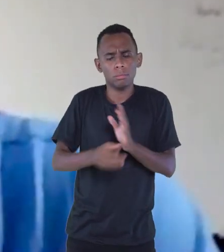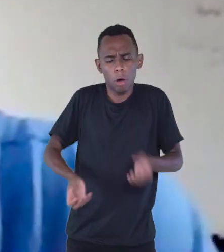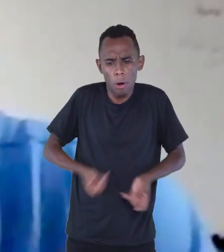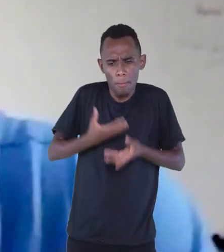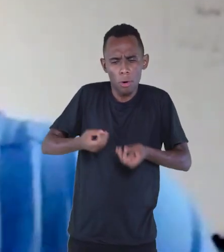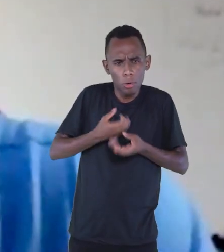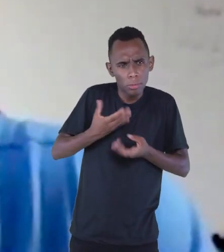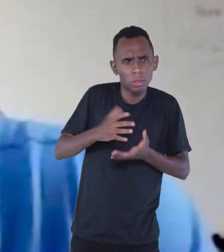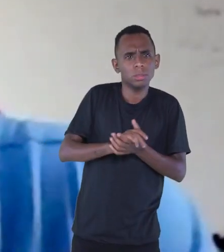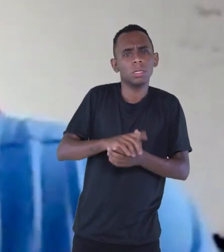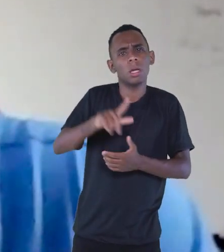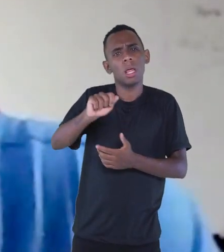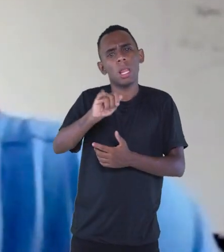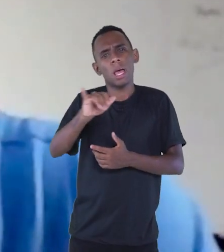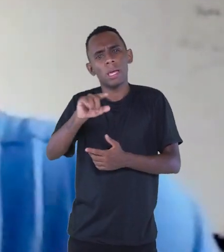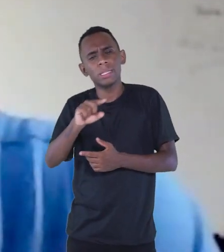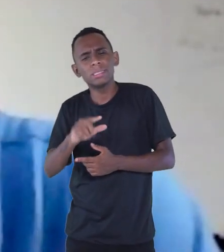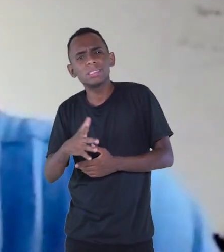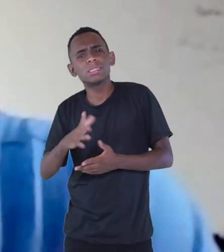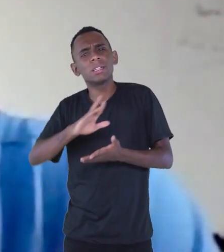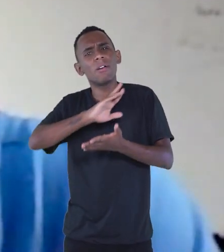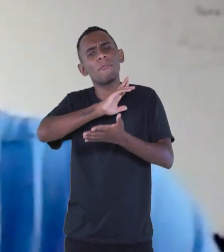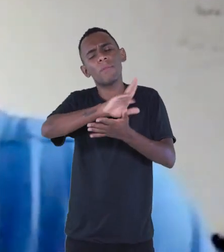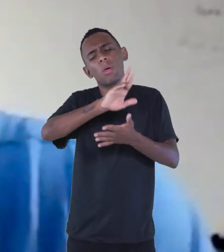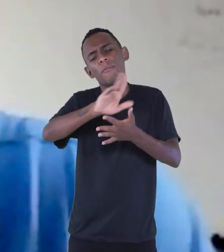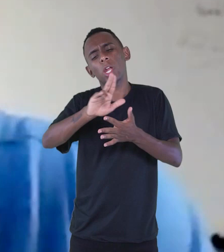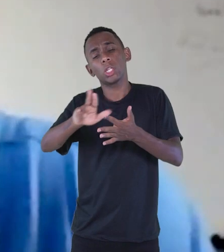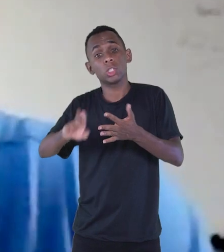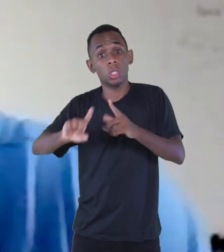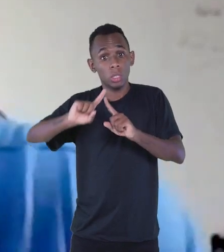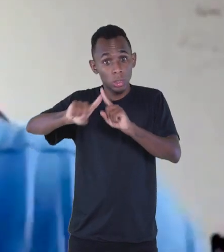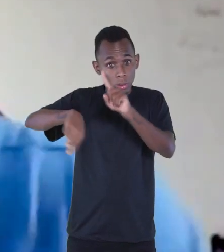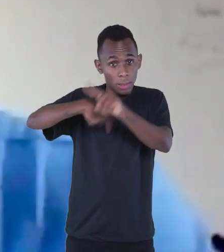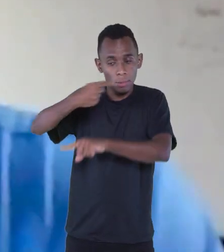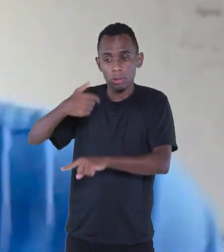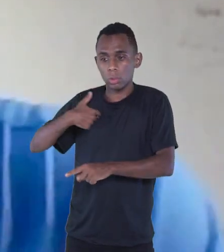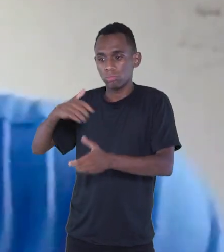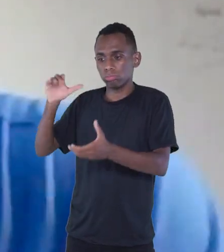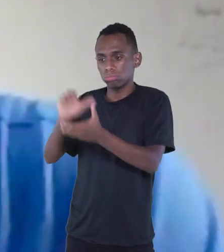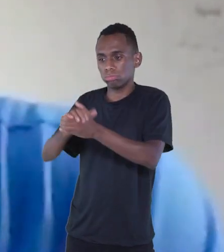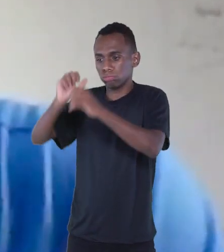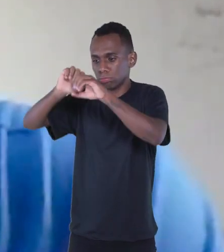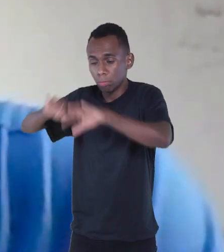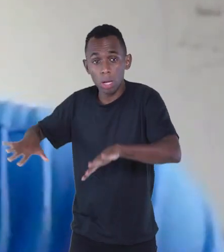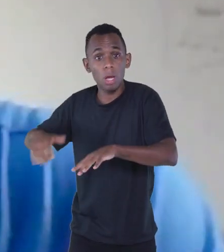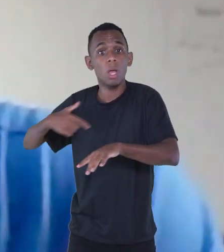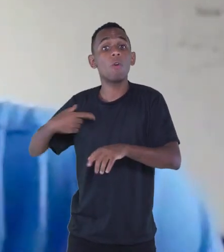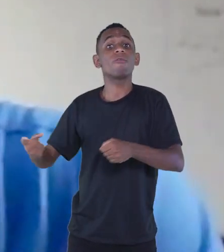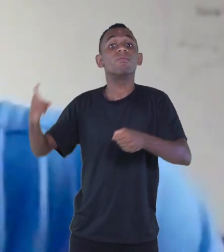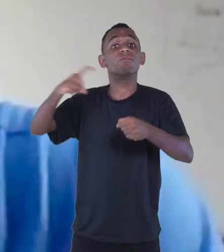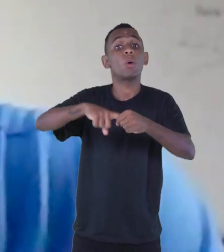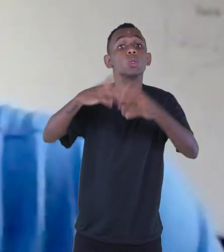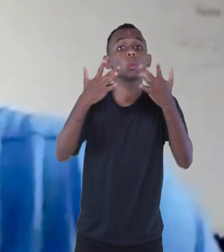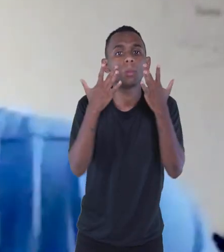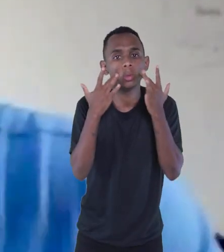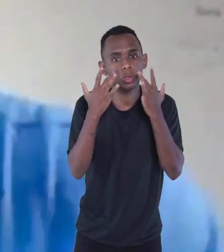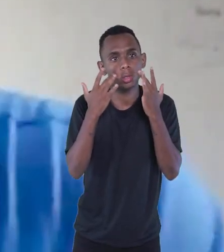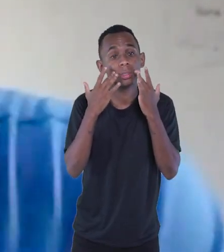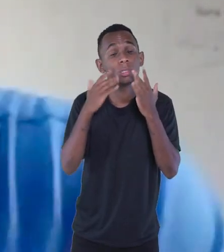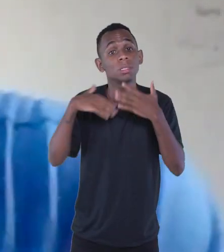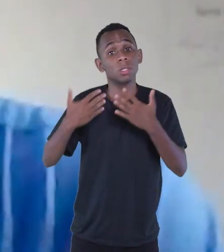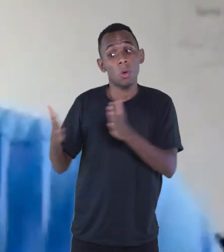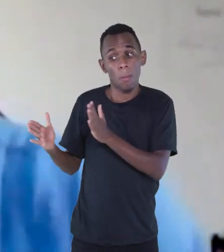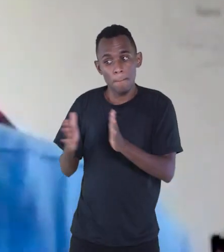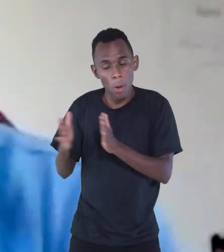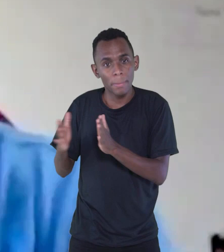Laís Corrêa de Araújo. E aí, depois que eu me separei, é que eu volto para o teatro. Então, o período do casamento foi um período